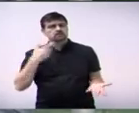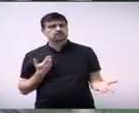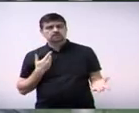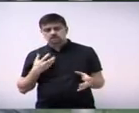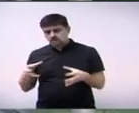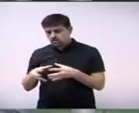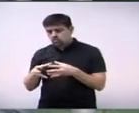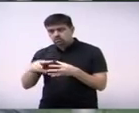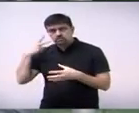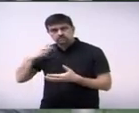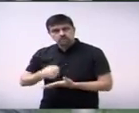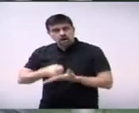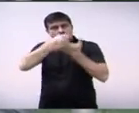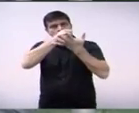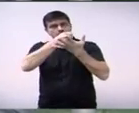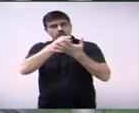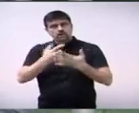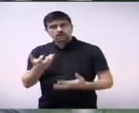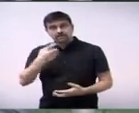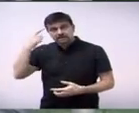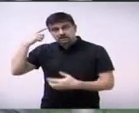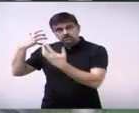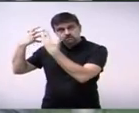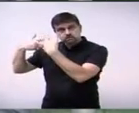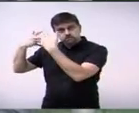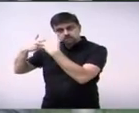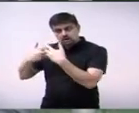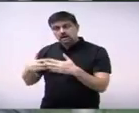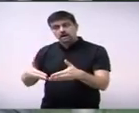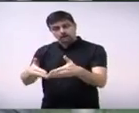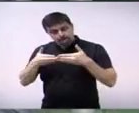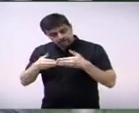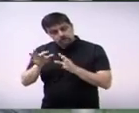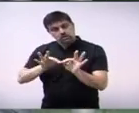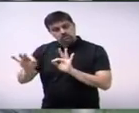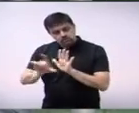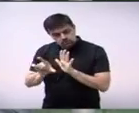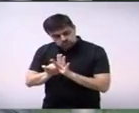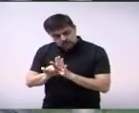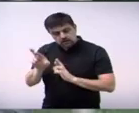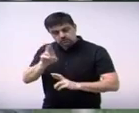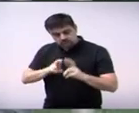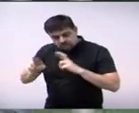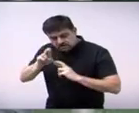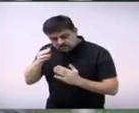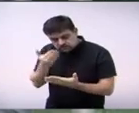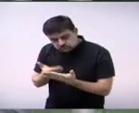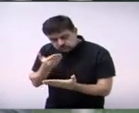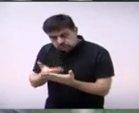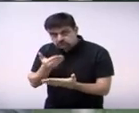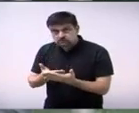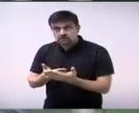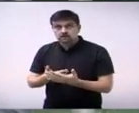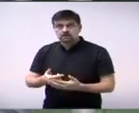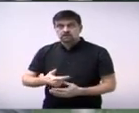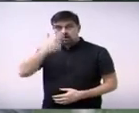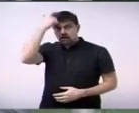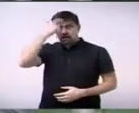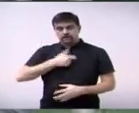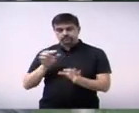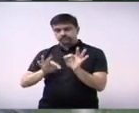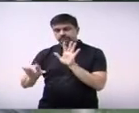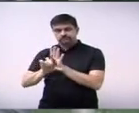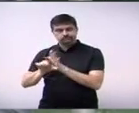base governista para que possam refletir. Por isso, meu pedido de vista, meu voto é contrário a esse